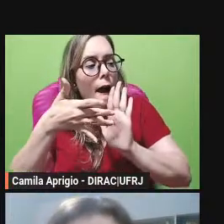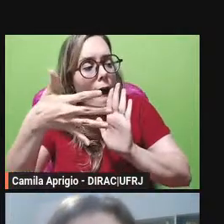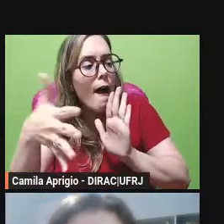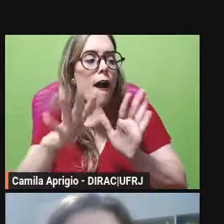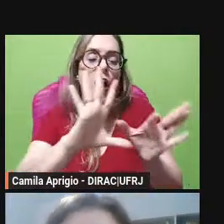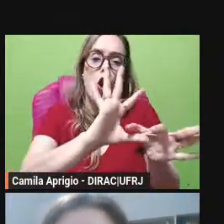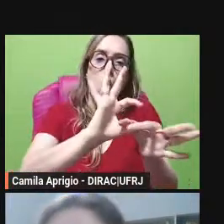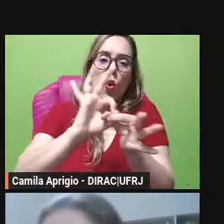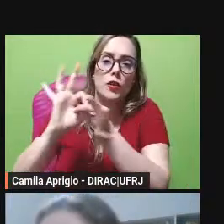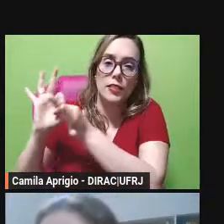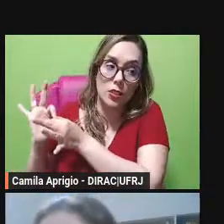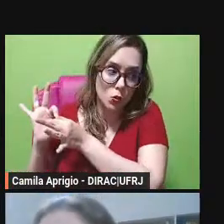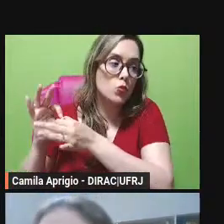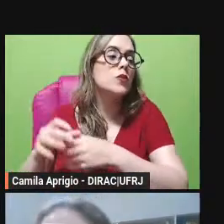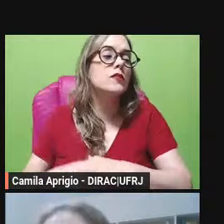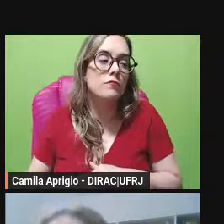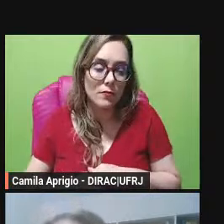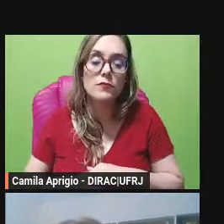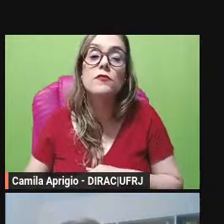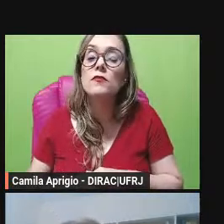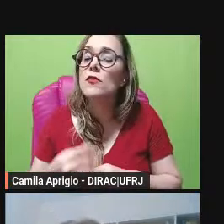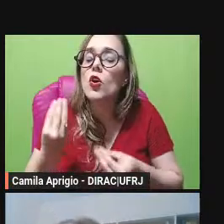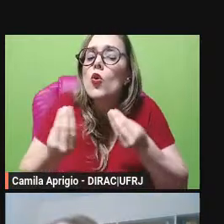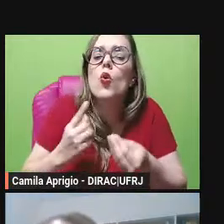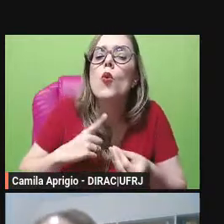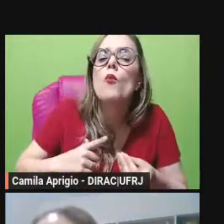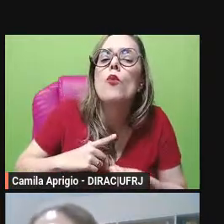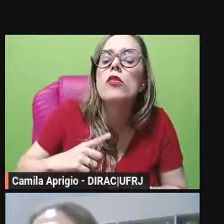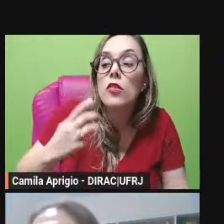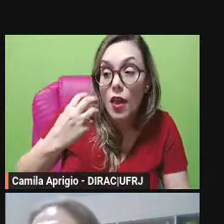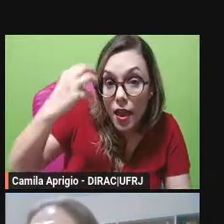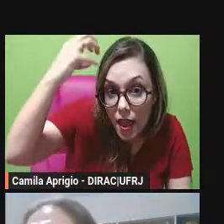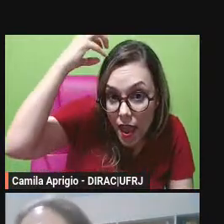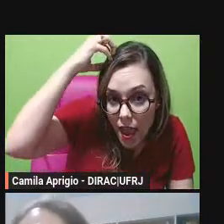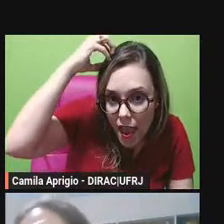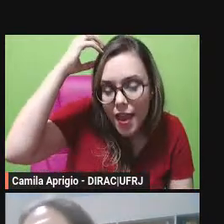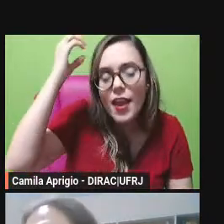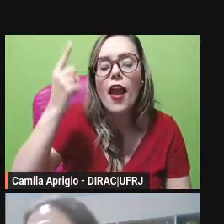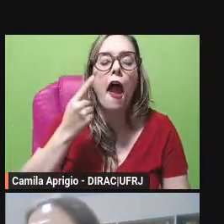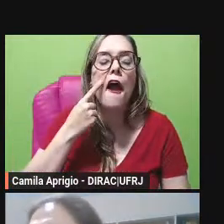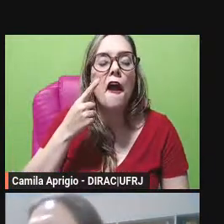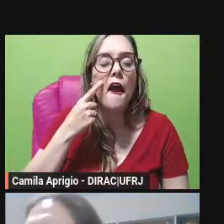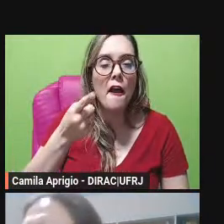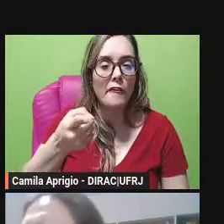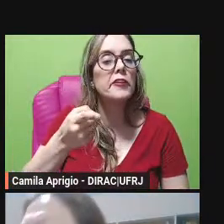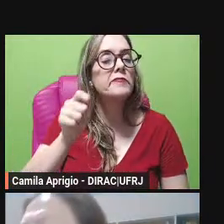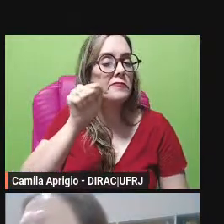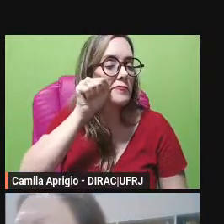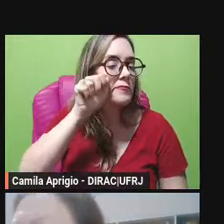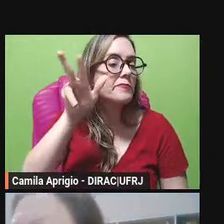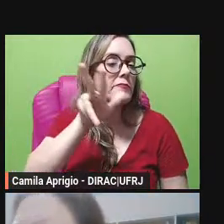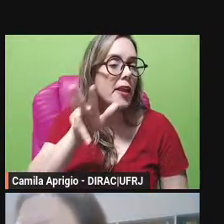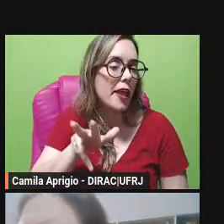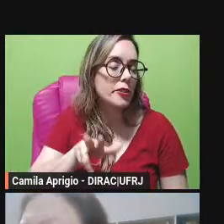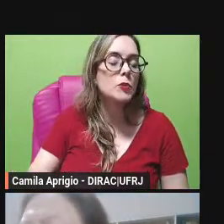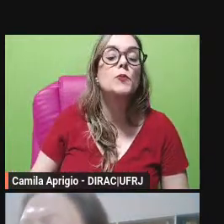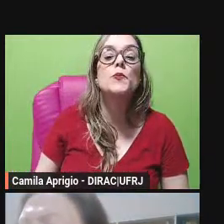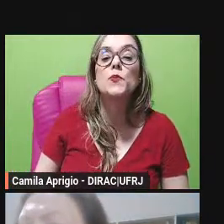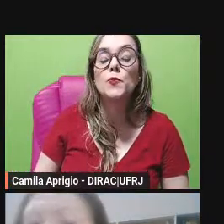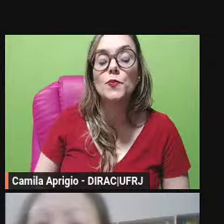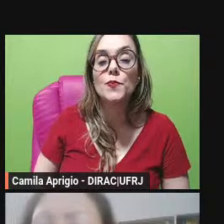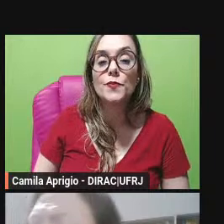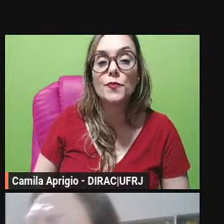fala feita pelo Heródoto né então olha aqui o Leutíquides dizendo